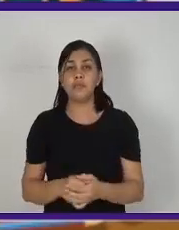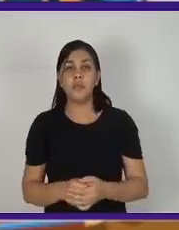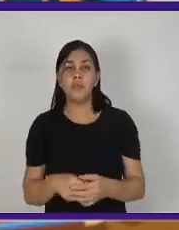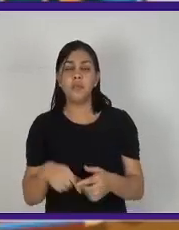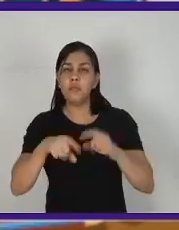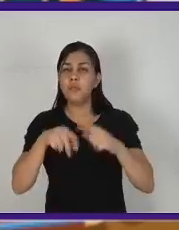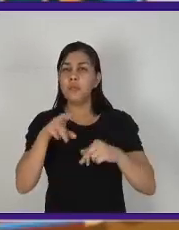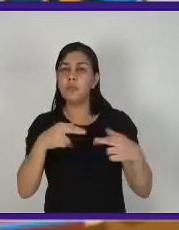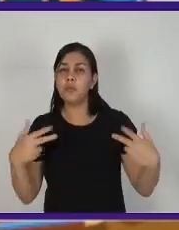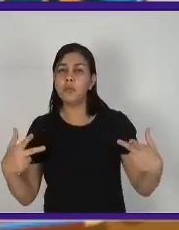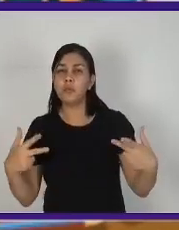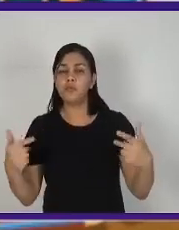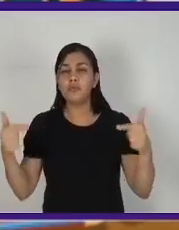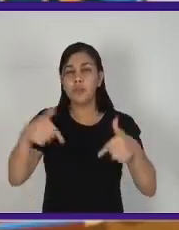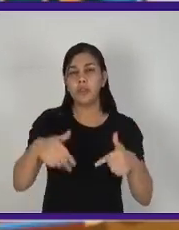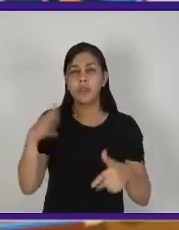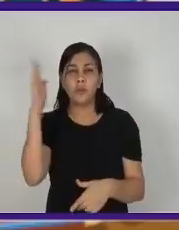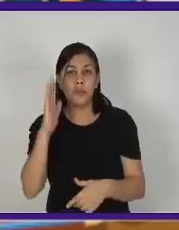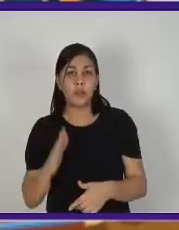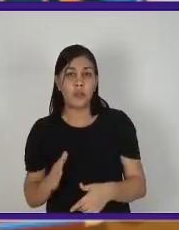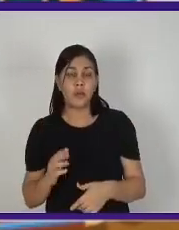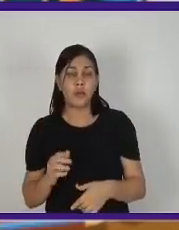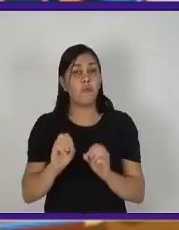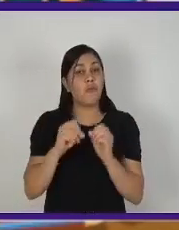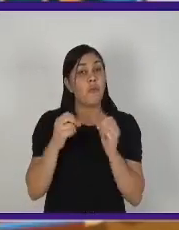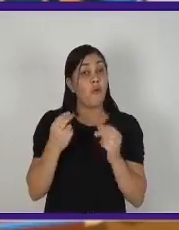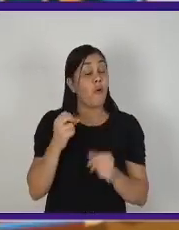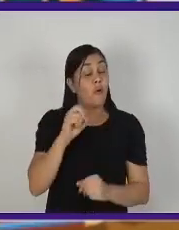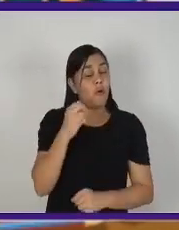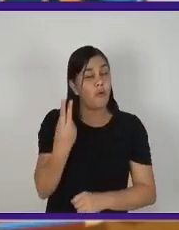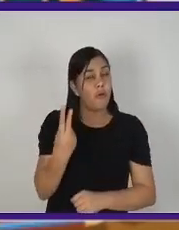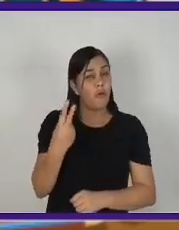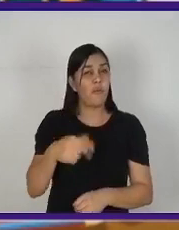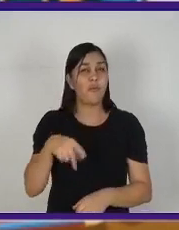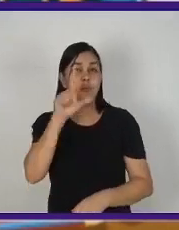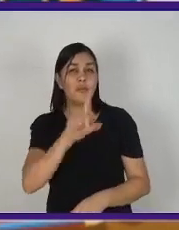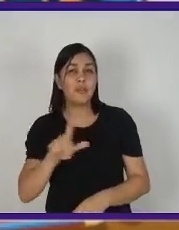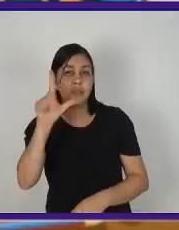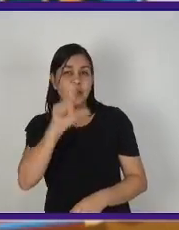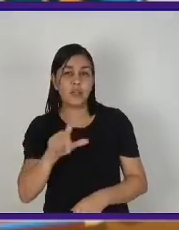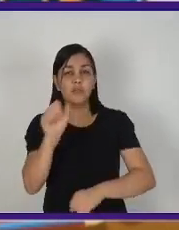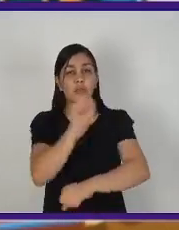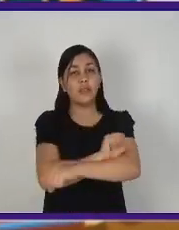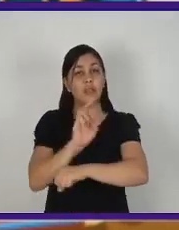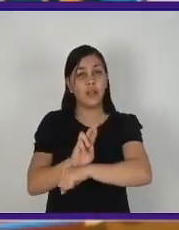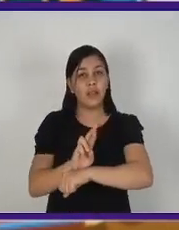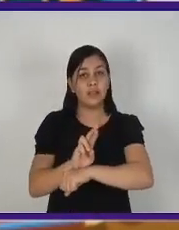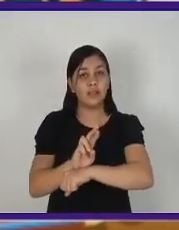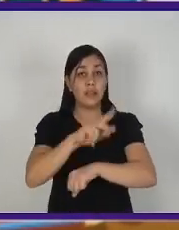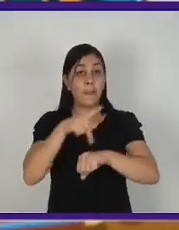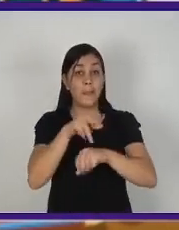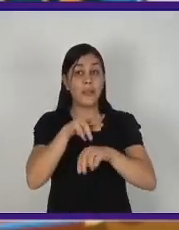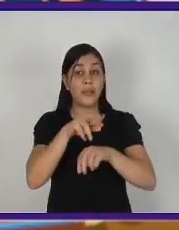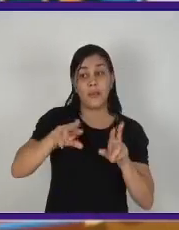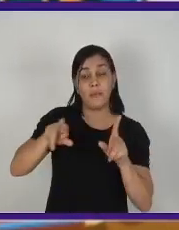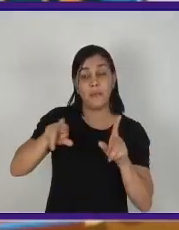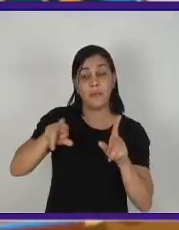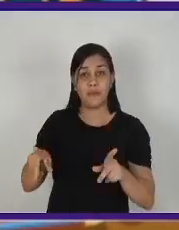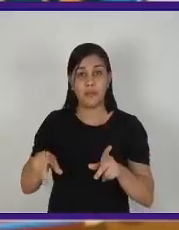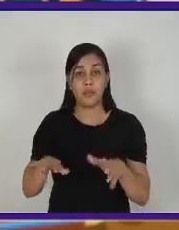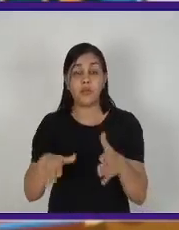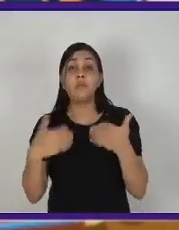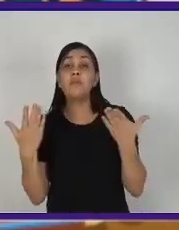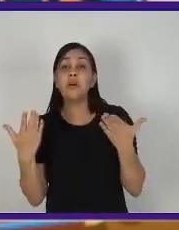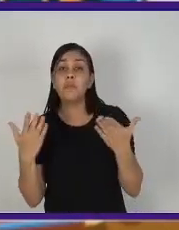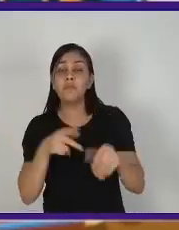aqui para o Brasil, né? Feitos aqui no Brasil. Ou você consome mais literatura e arte de fora, de outros países.